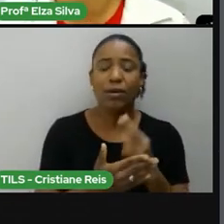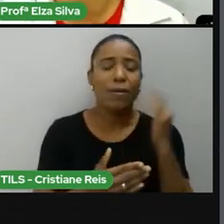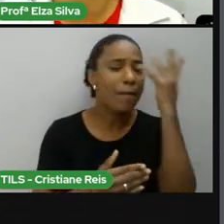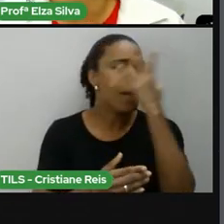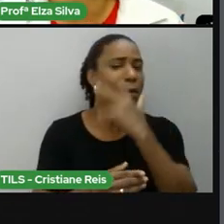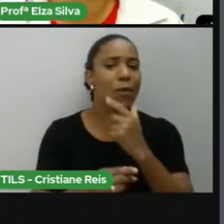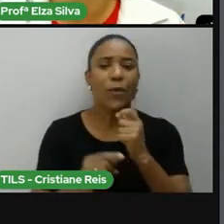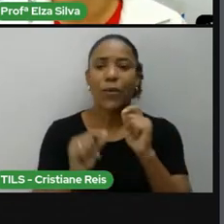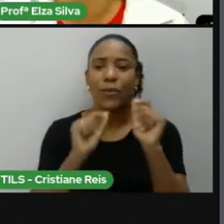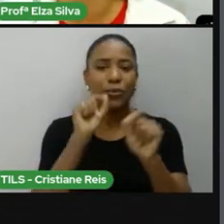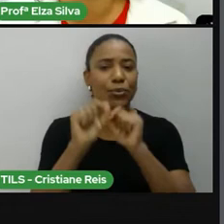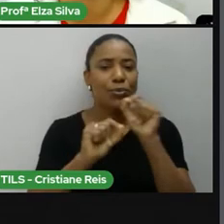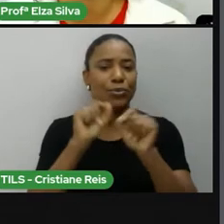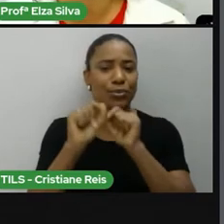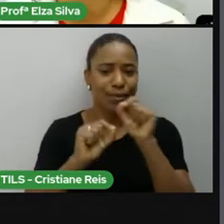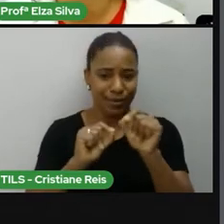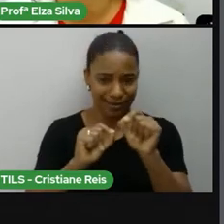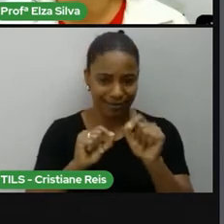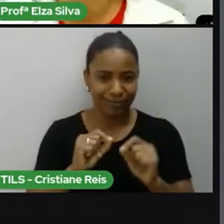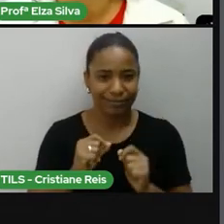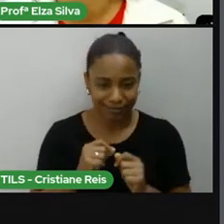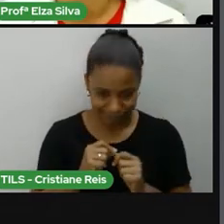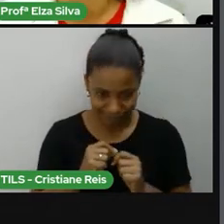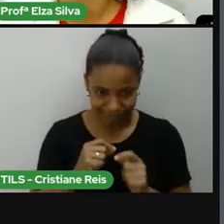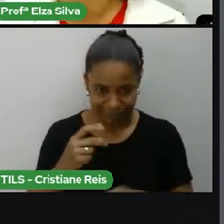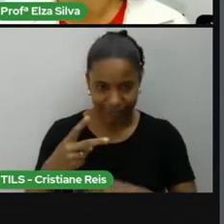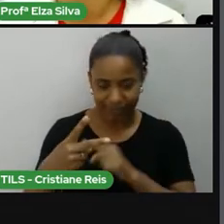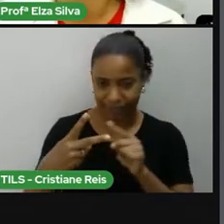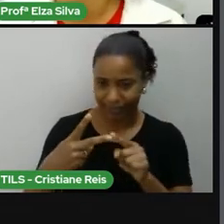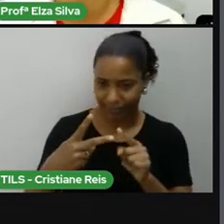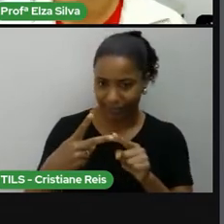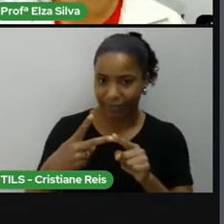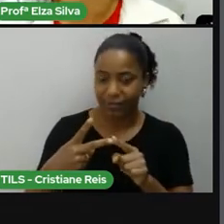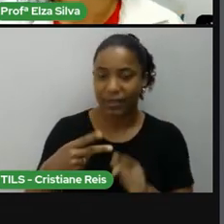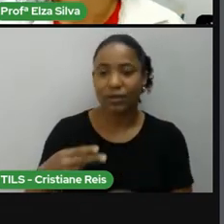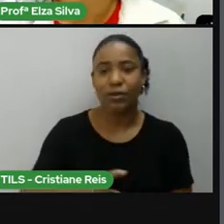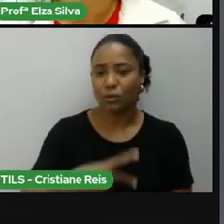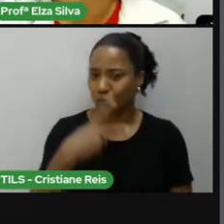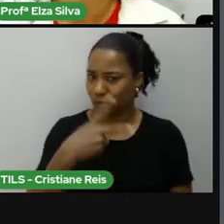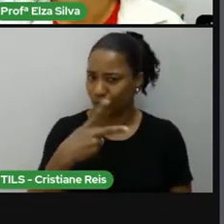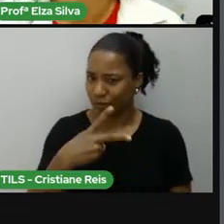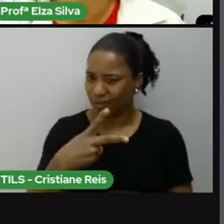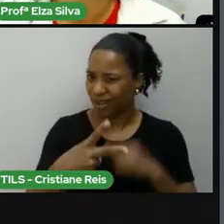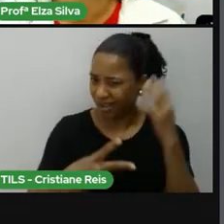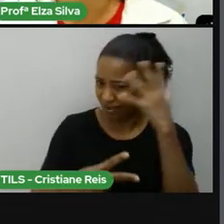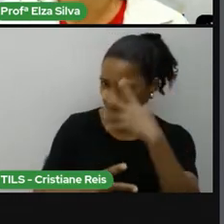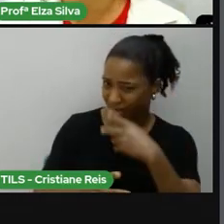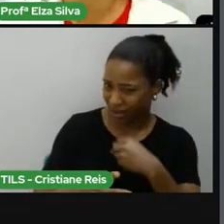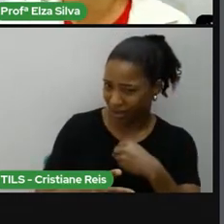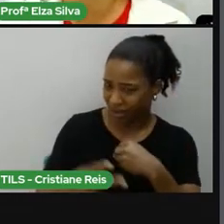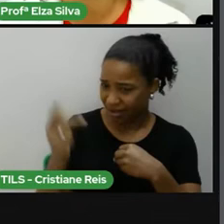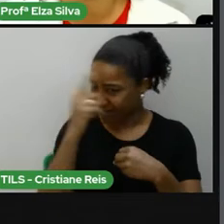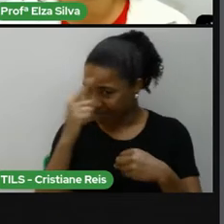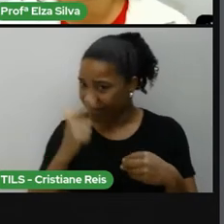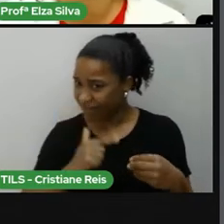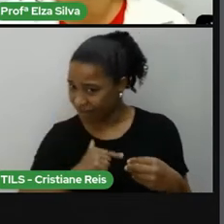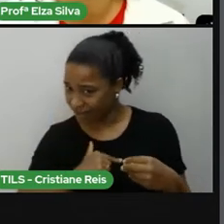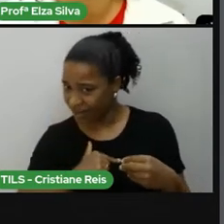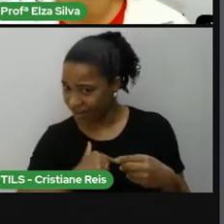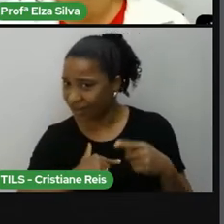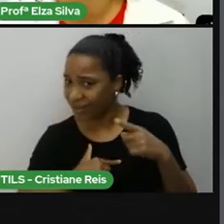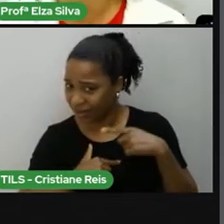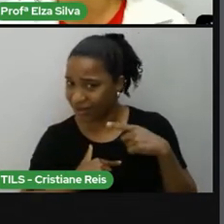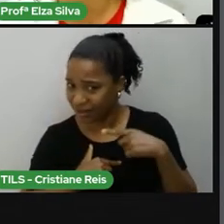Is there a beauty or angleness? Existe beleza ou fiura? What do you find beautiful?